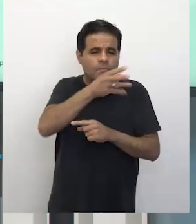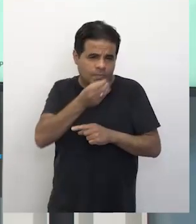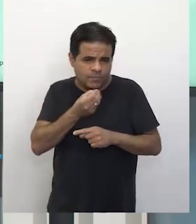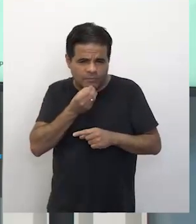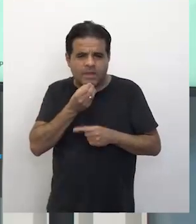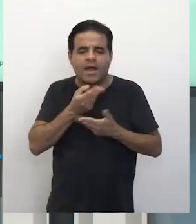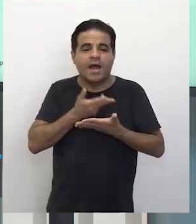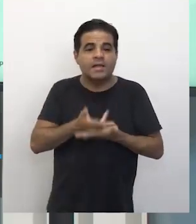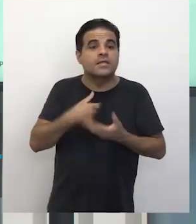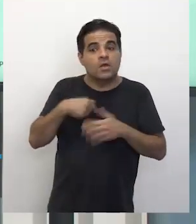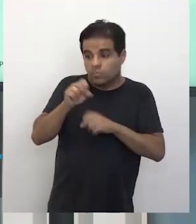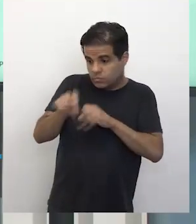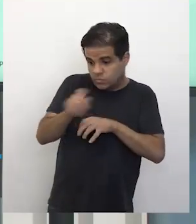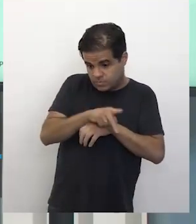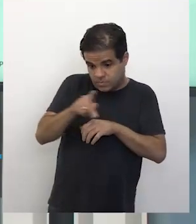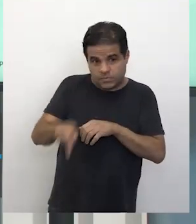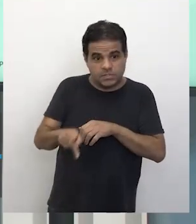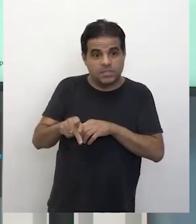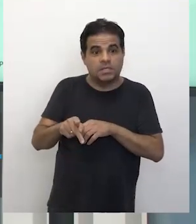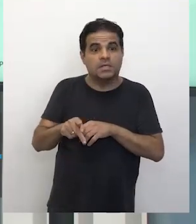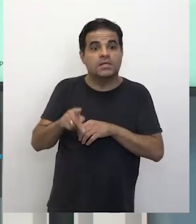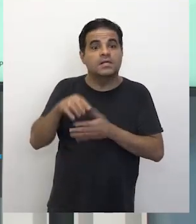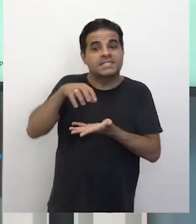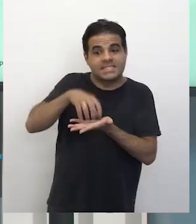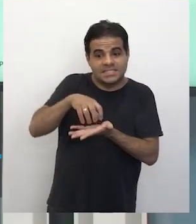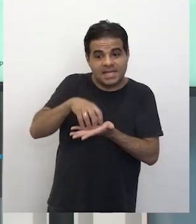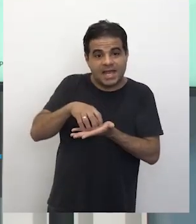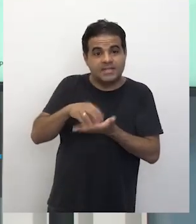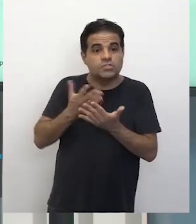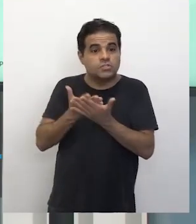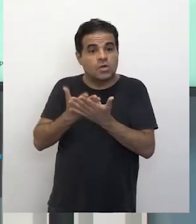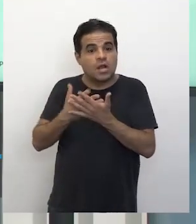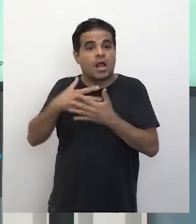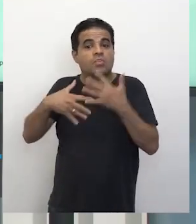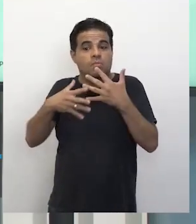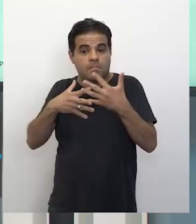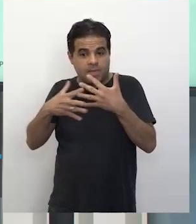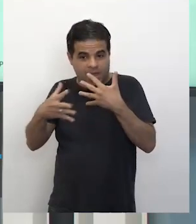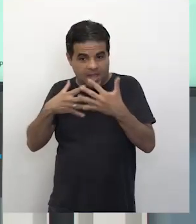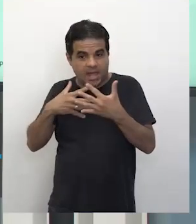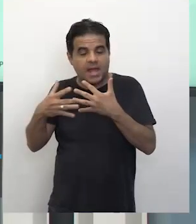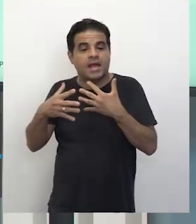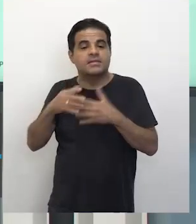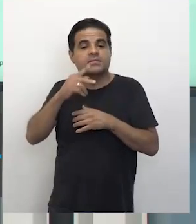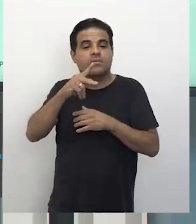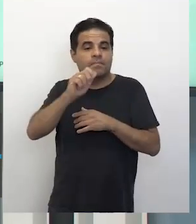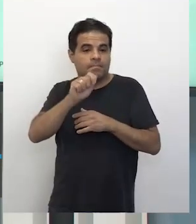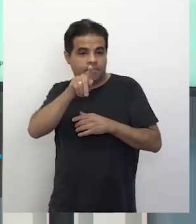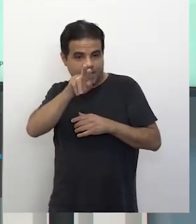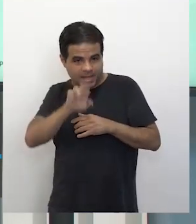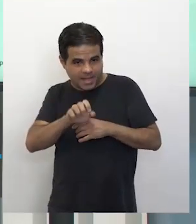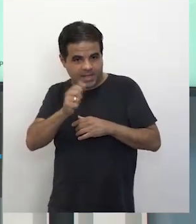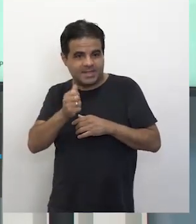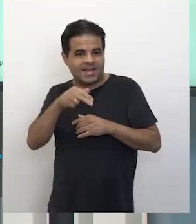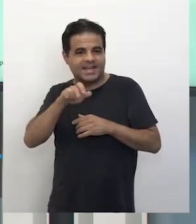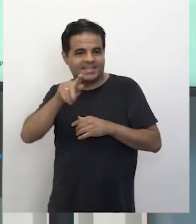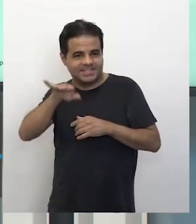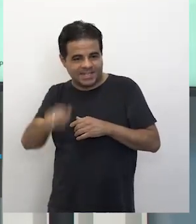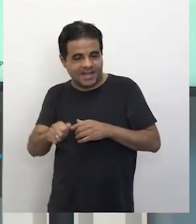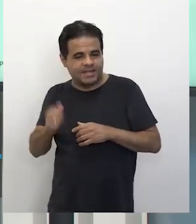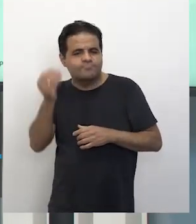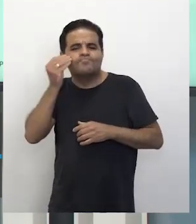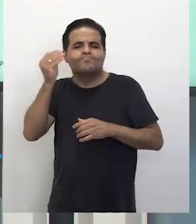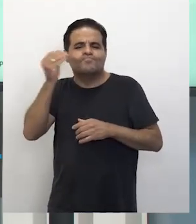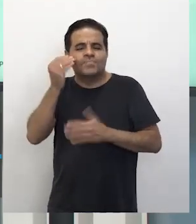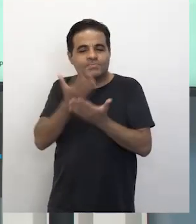dou aula, eu sou professora sede em uma escola no Brás, em que o Padre Anchieta, inclusive, um beijo aí para a minha escola sede,